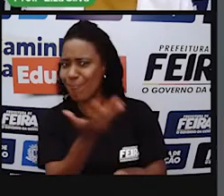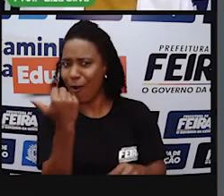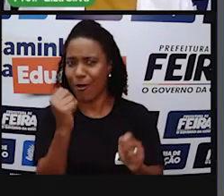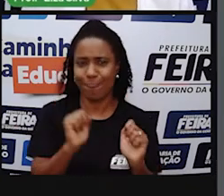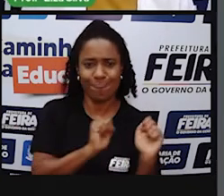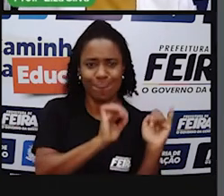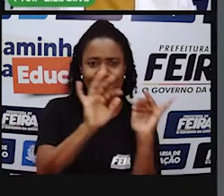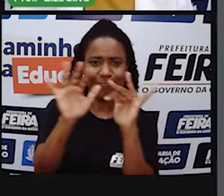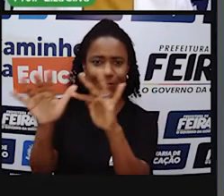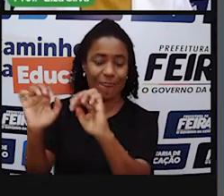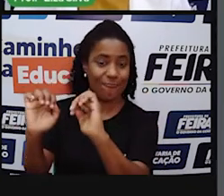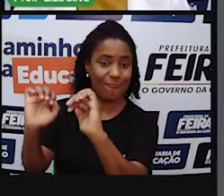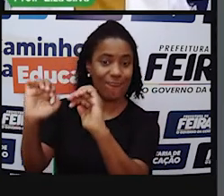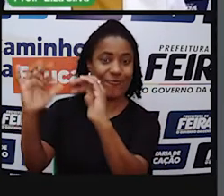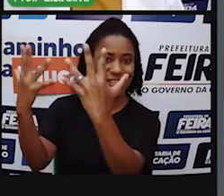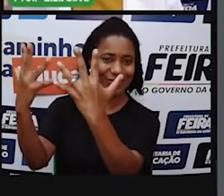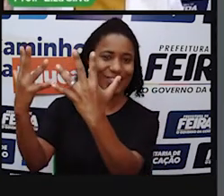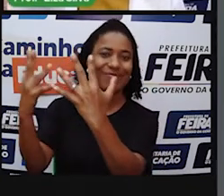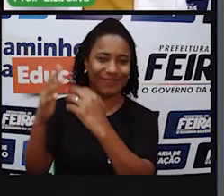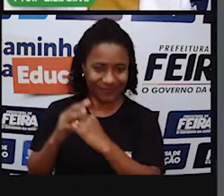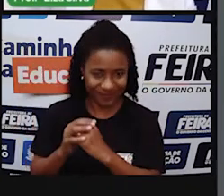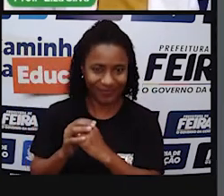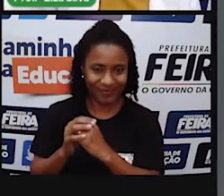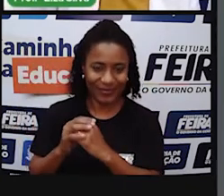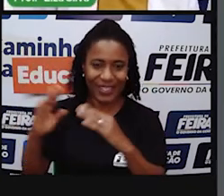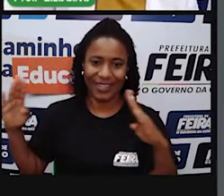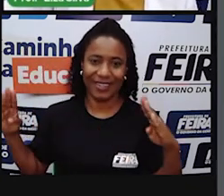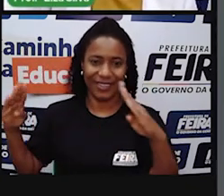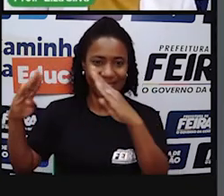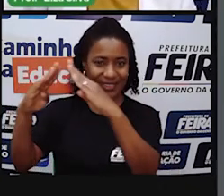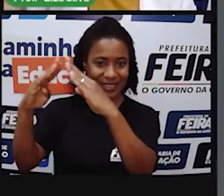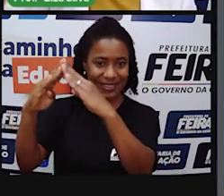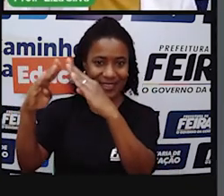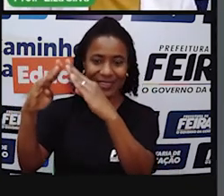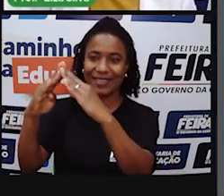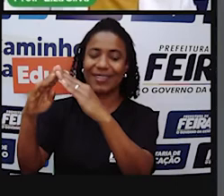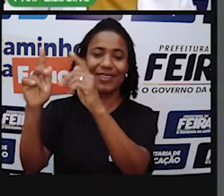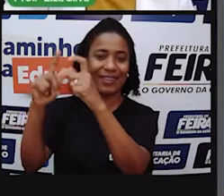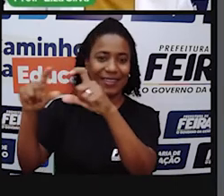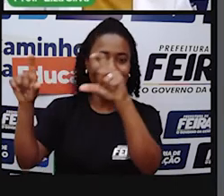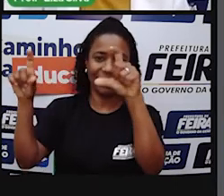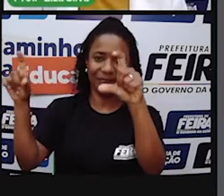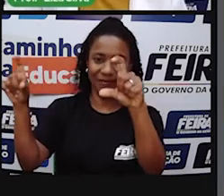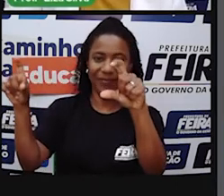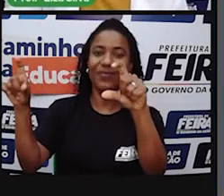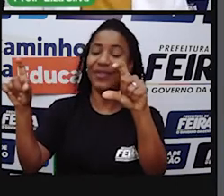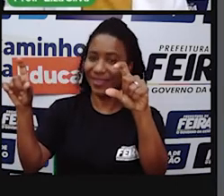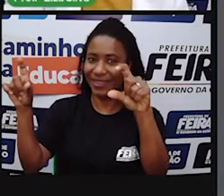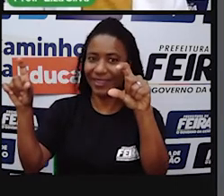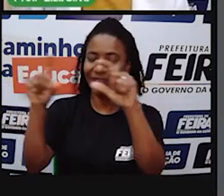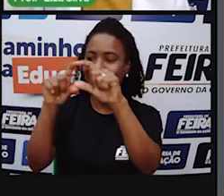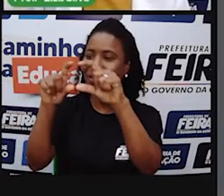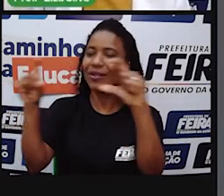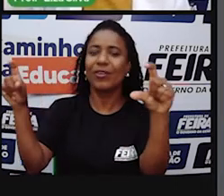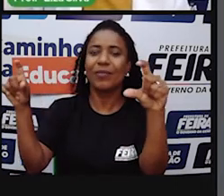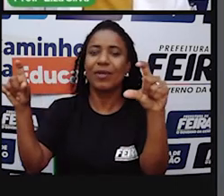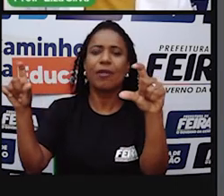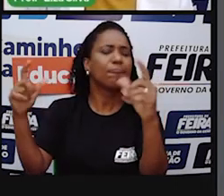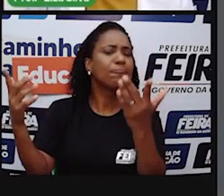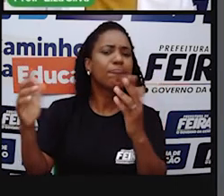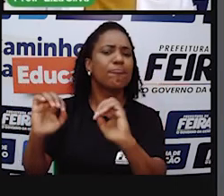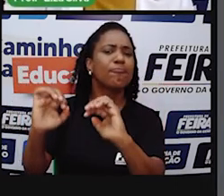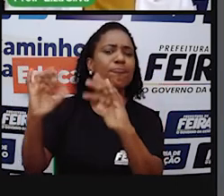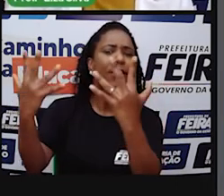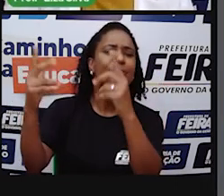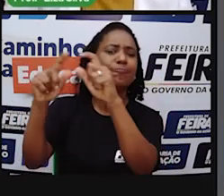E lá durante o baile Eles colocavam placas que indicavam a entrada Para quem